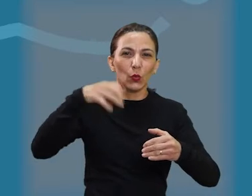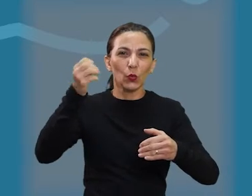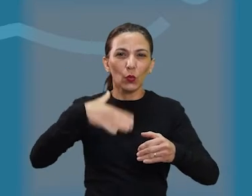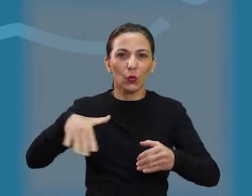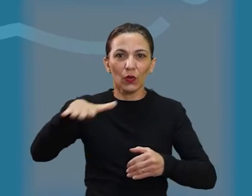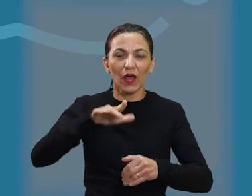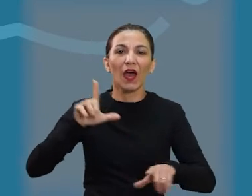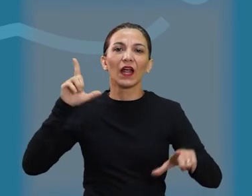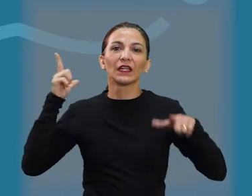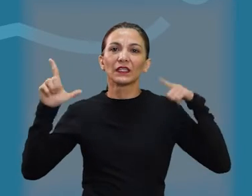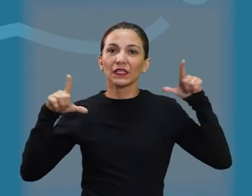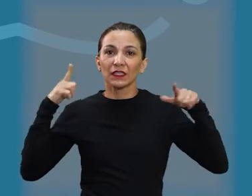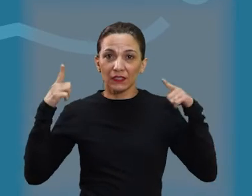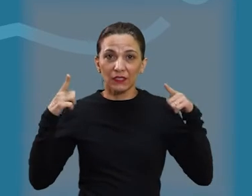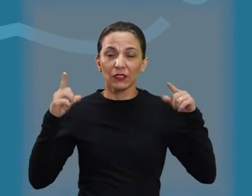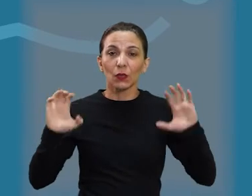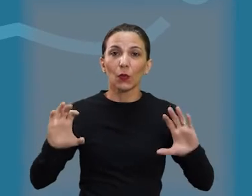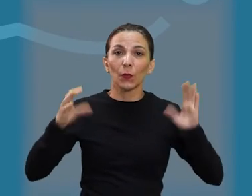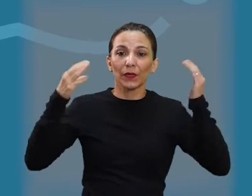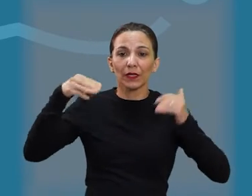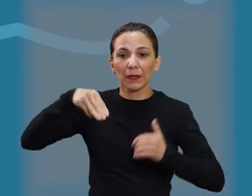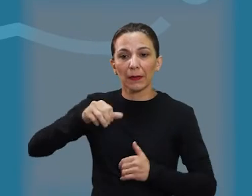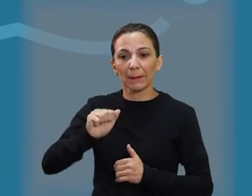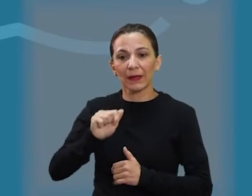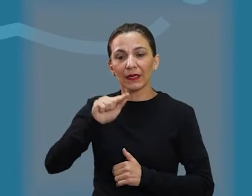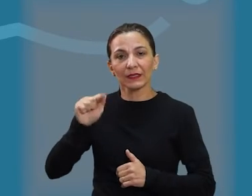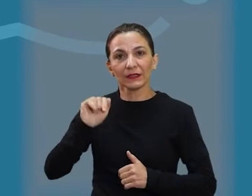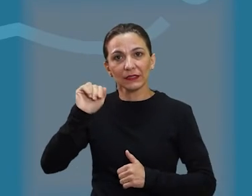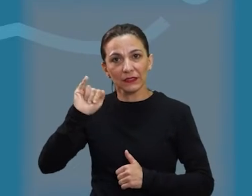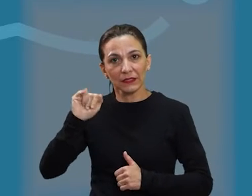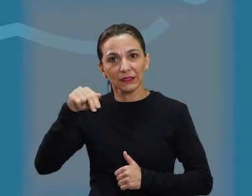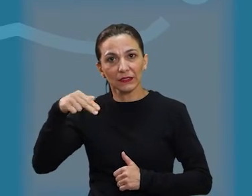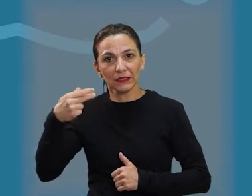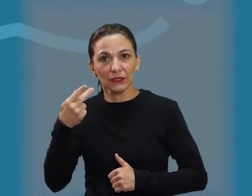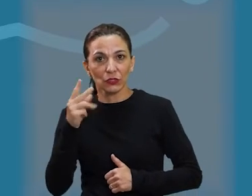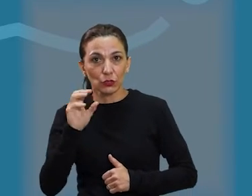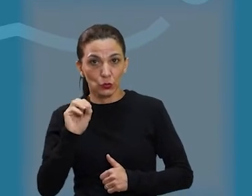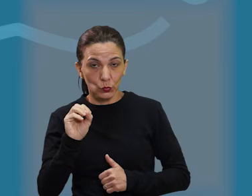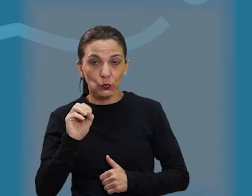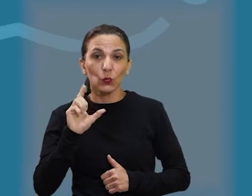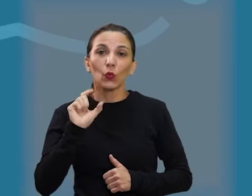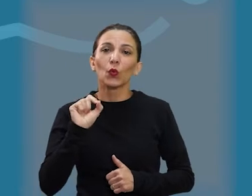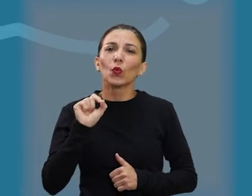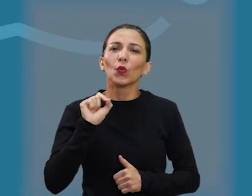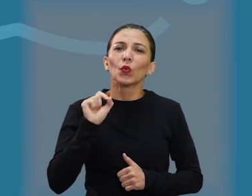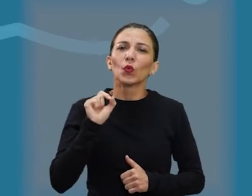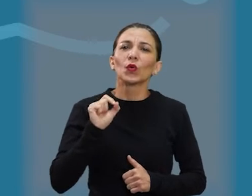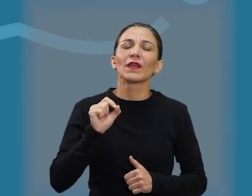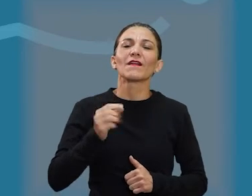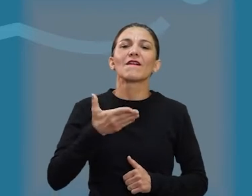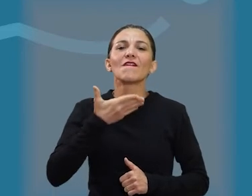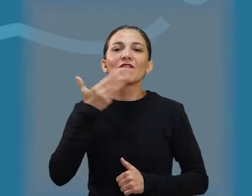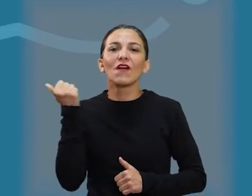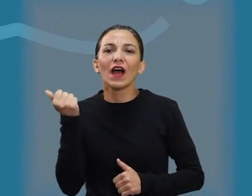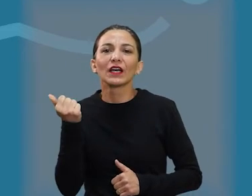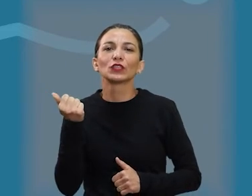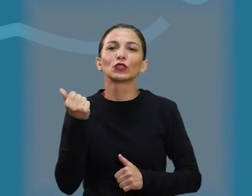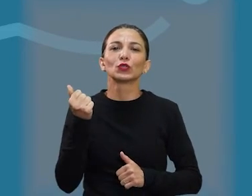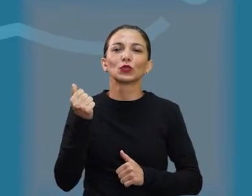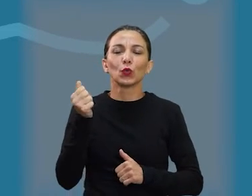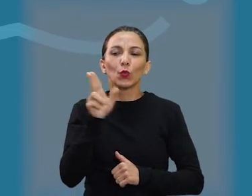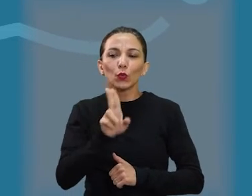lazer que homenageia o grande vereador Mazinho, Omar de Souza e Silva, para que tenhamos mais